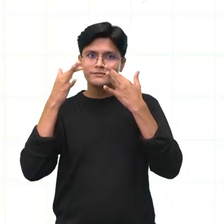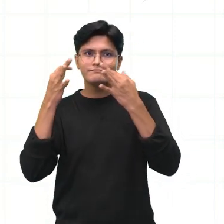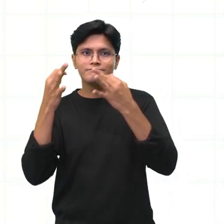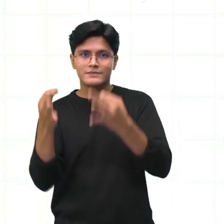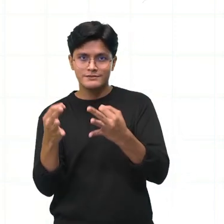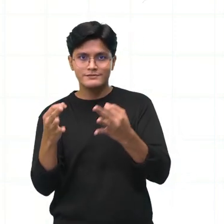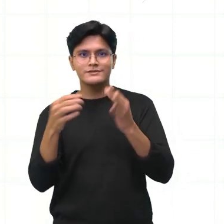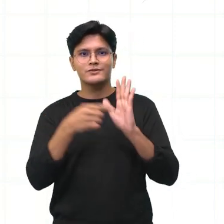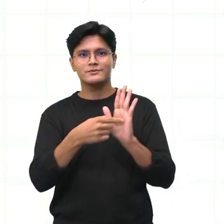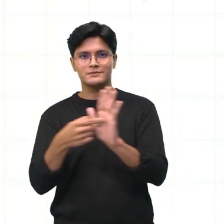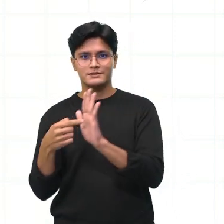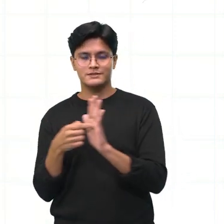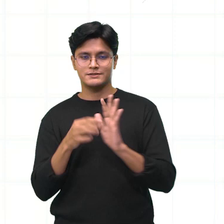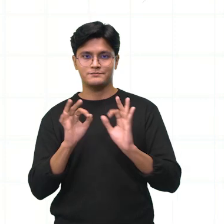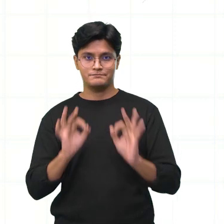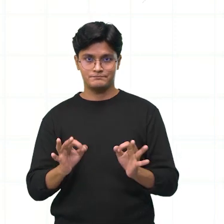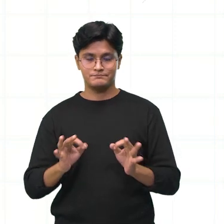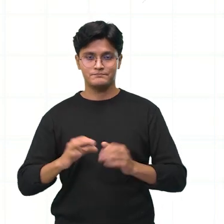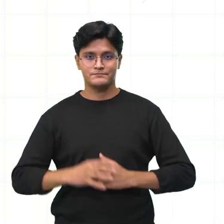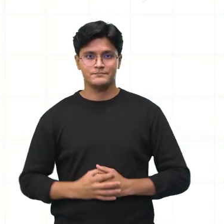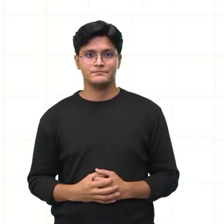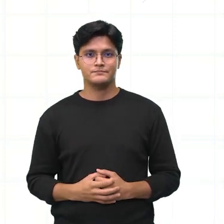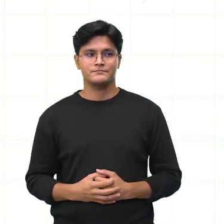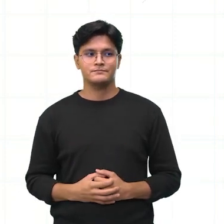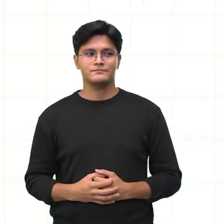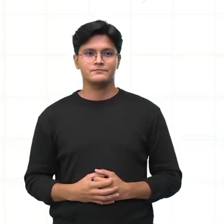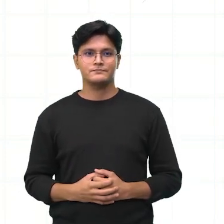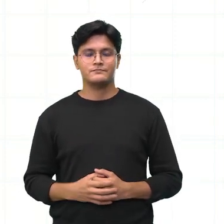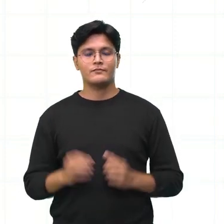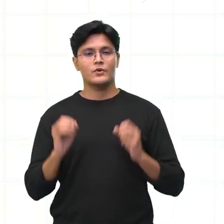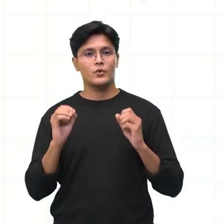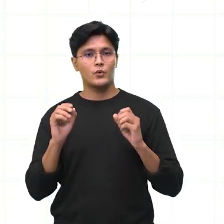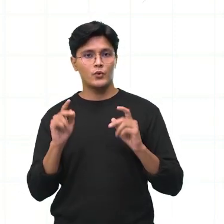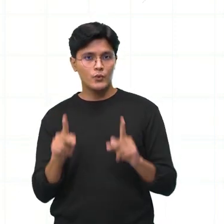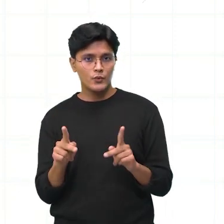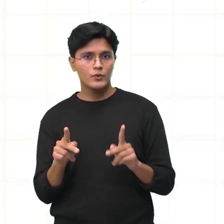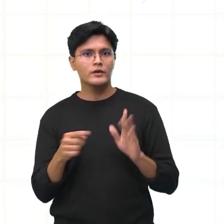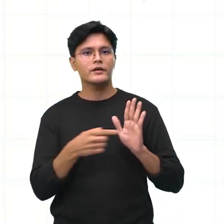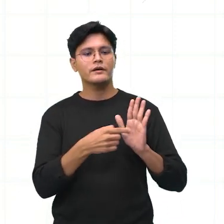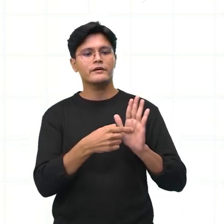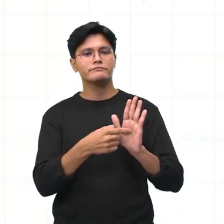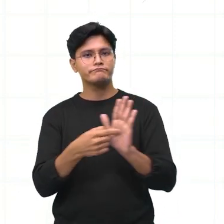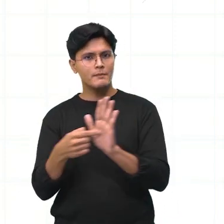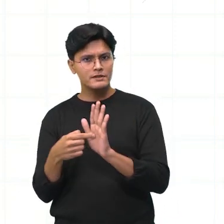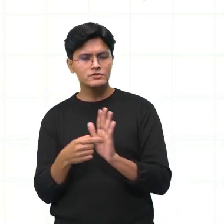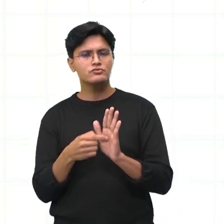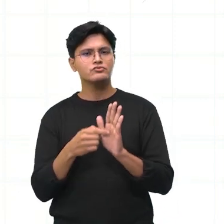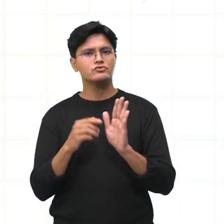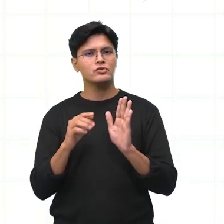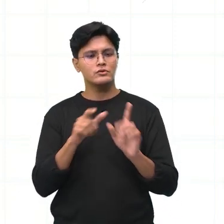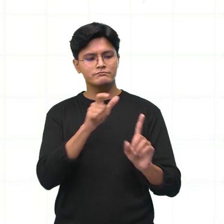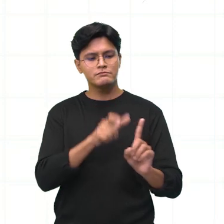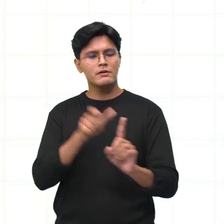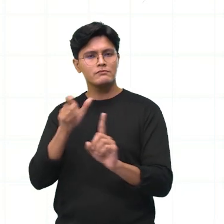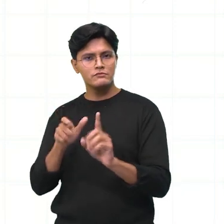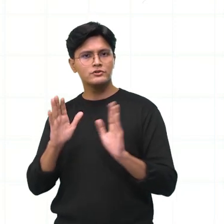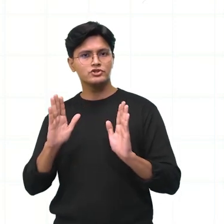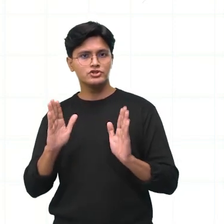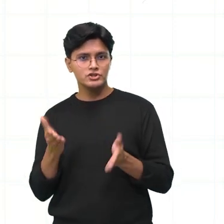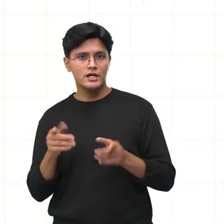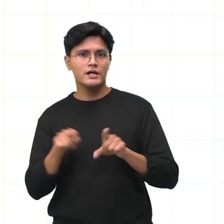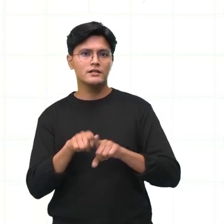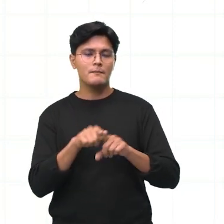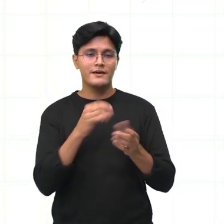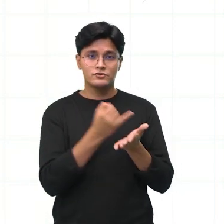falar naquele momento. Tá bom? Ok, tive a apresentação dos expositores, né, tive a introdução do assunto.